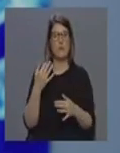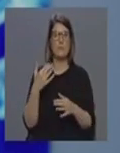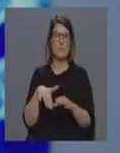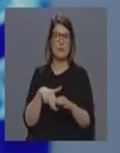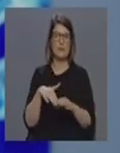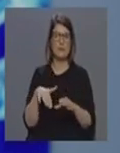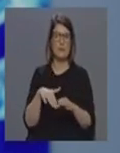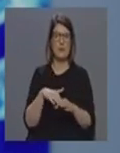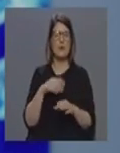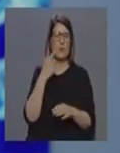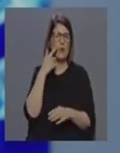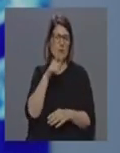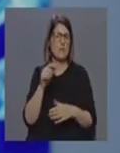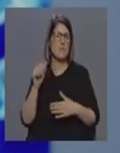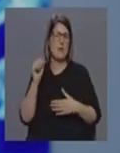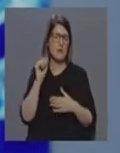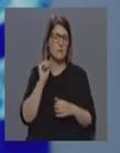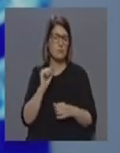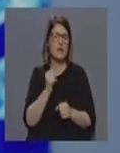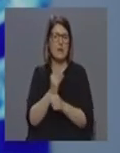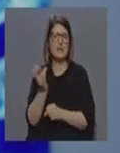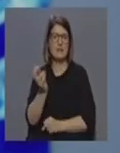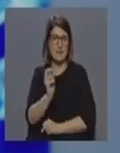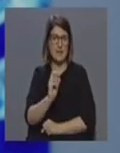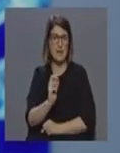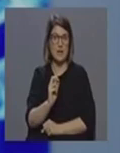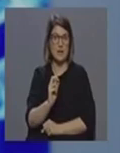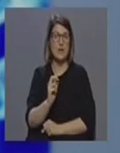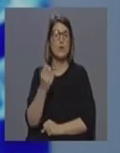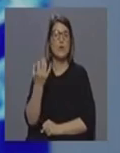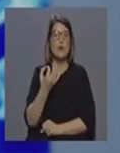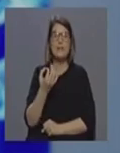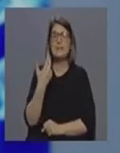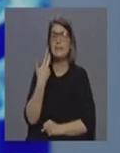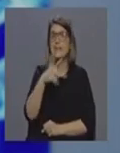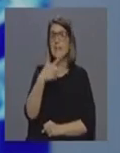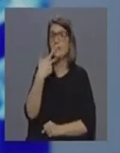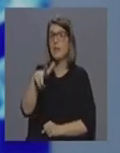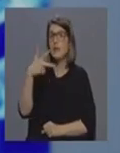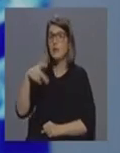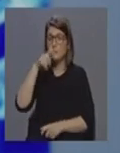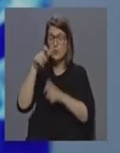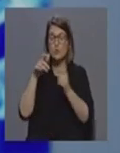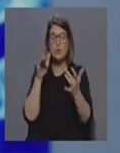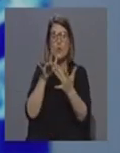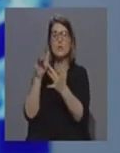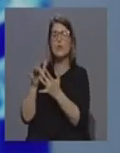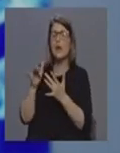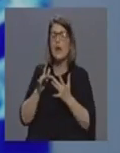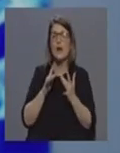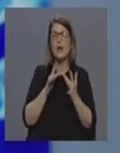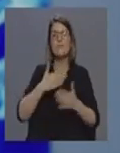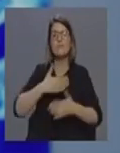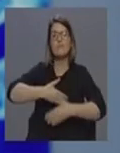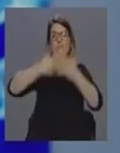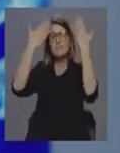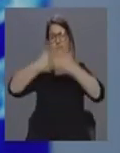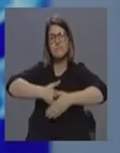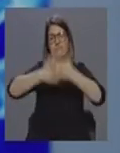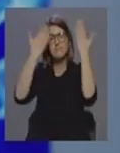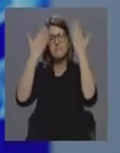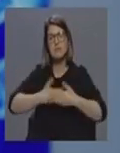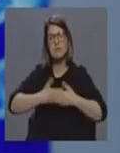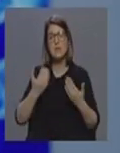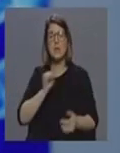conhecidos bailinhos na Ilha Terceira e, portanto, esteve com centenas de pessoas em contacto próximo durante uma série de dias em que não